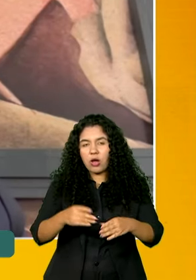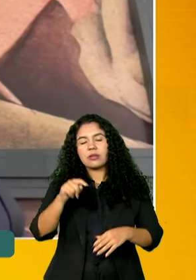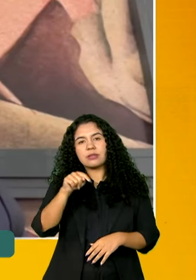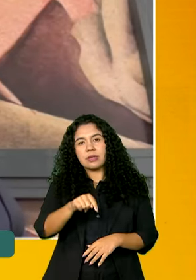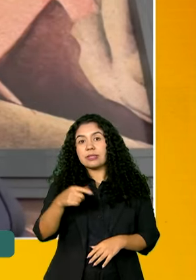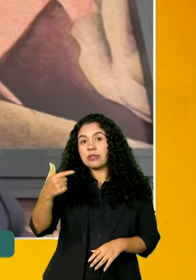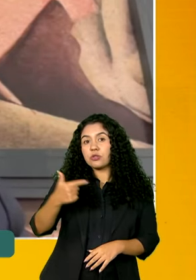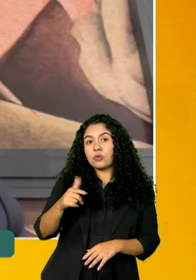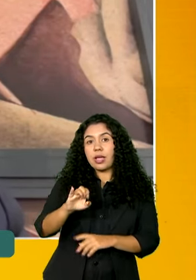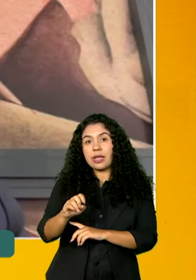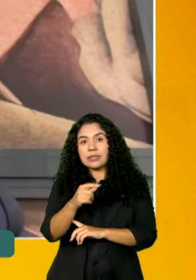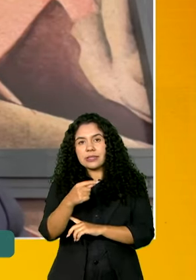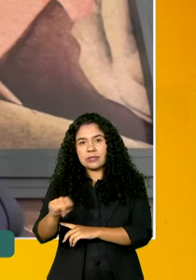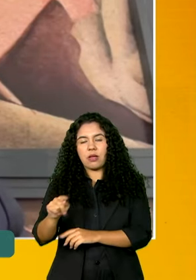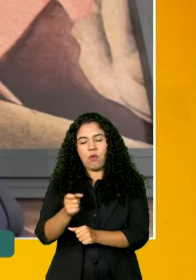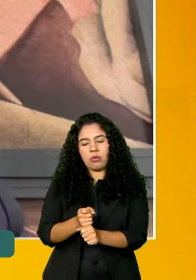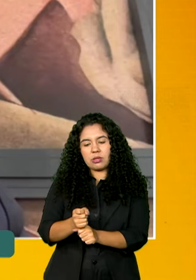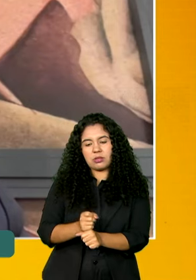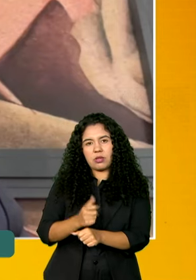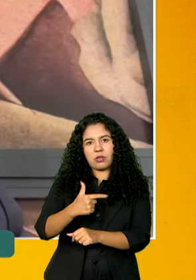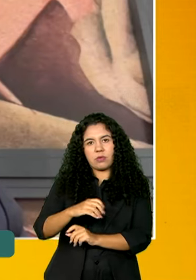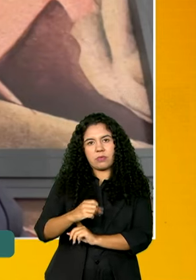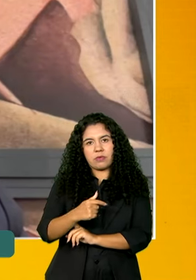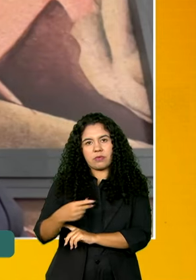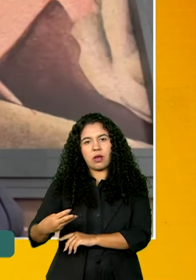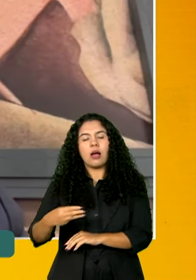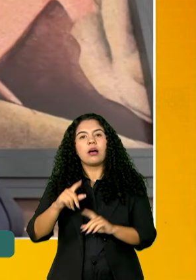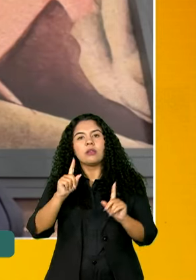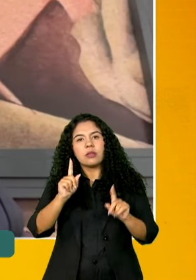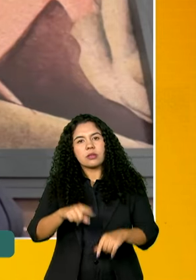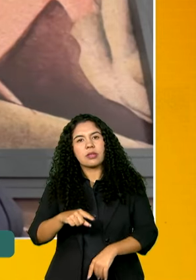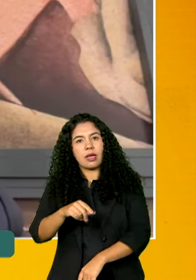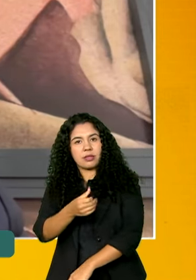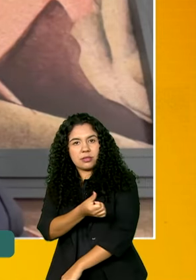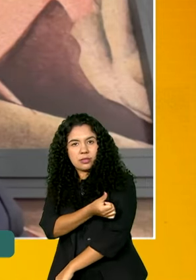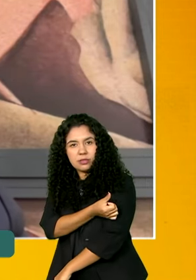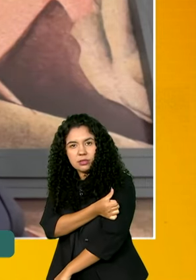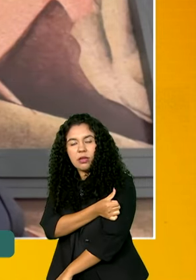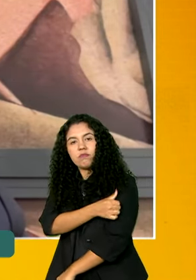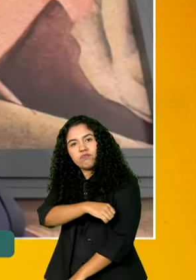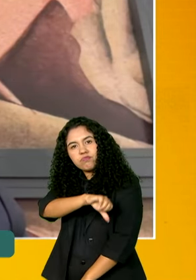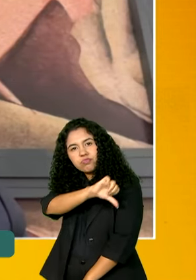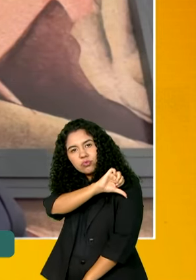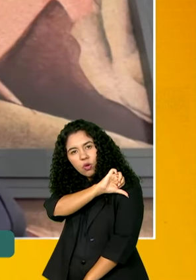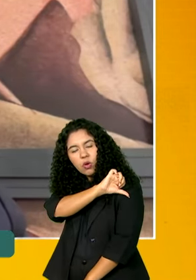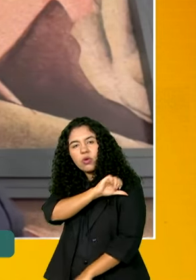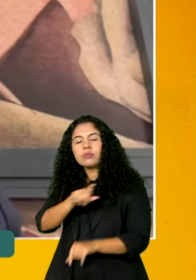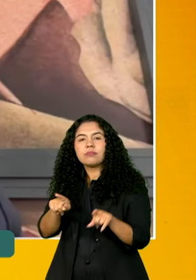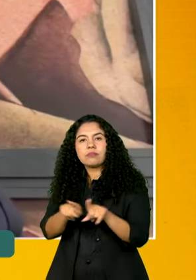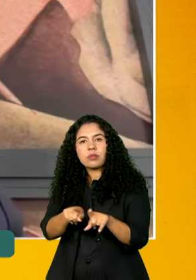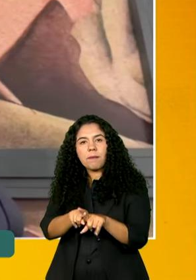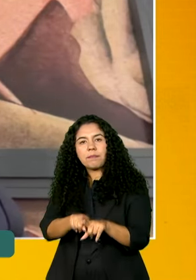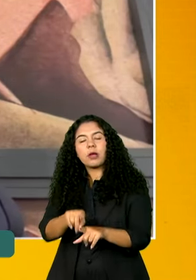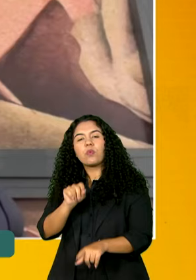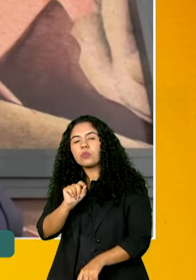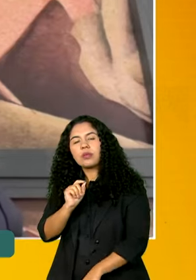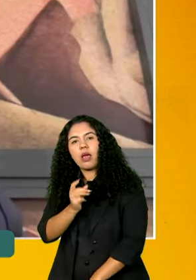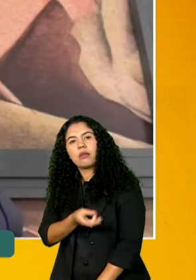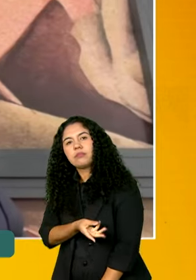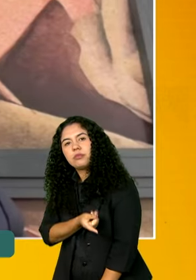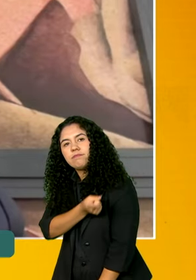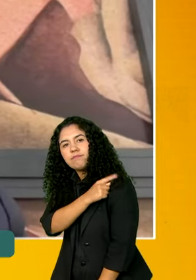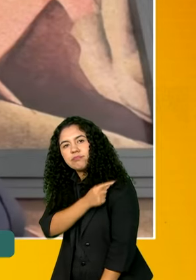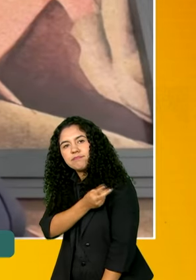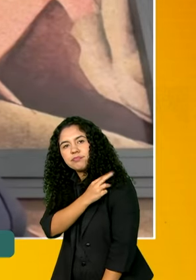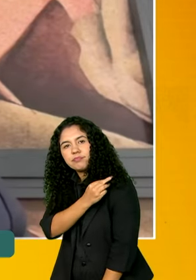2024, nos últimos anos do ensino fundamental, o oitavo e nono ano, e também alunos do ensino médio e de escolas públicas por